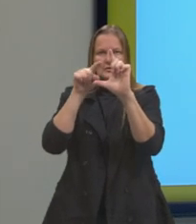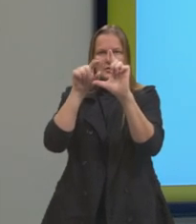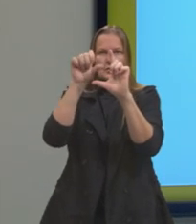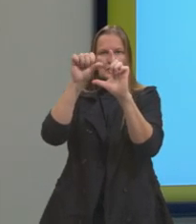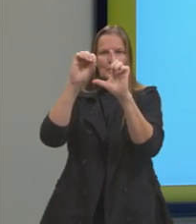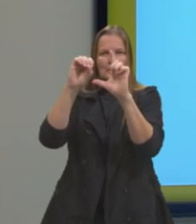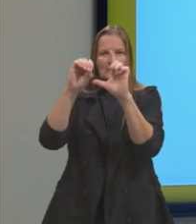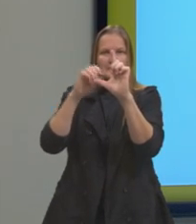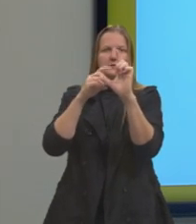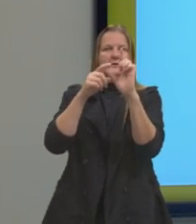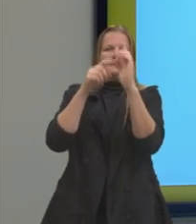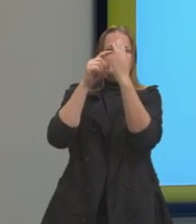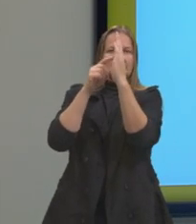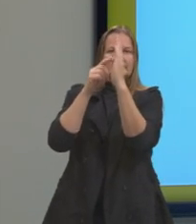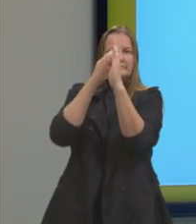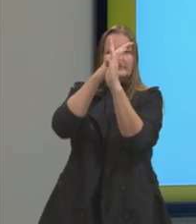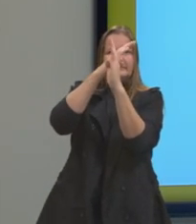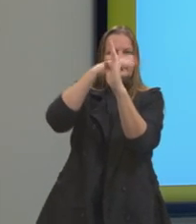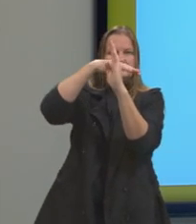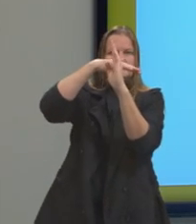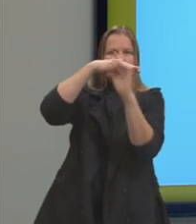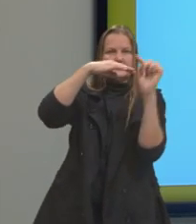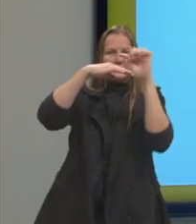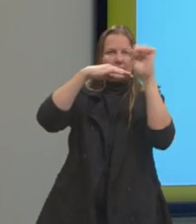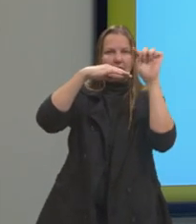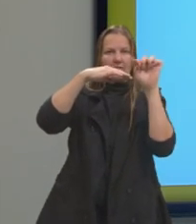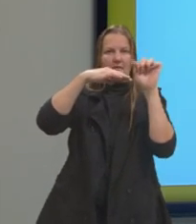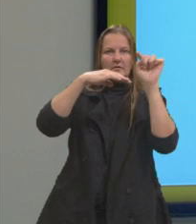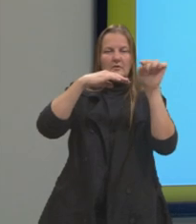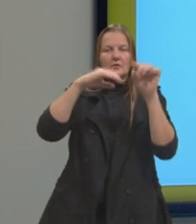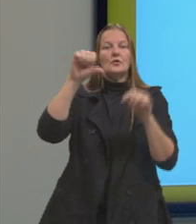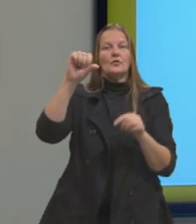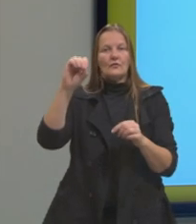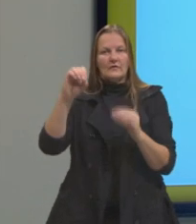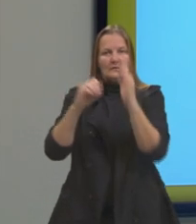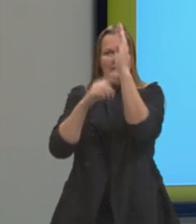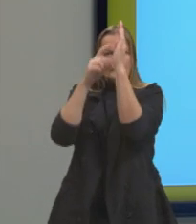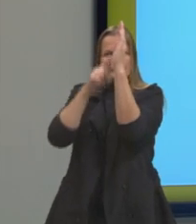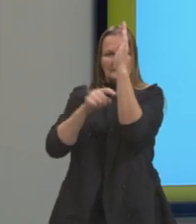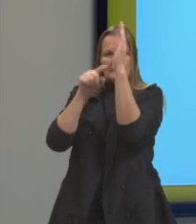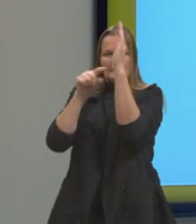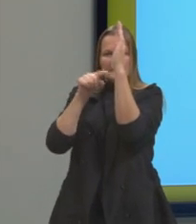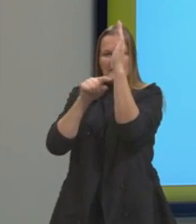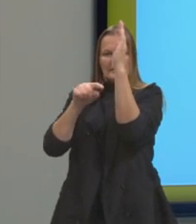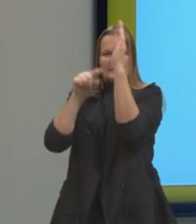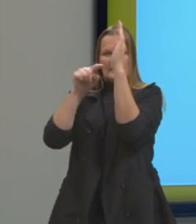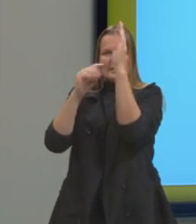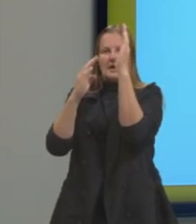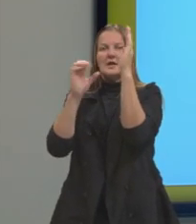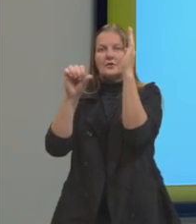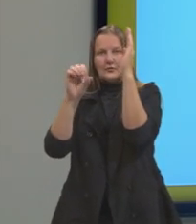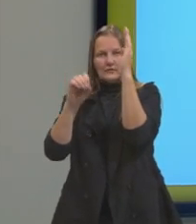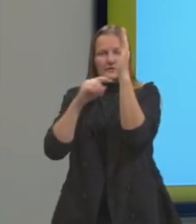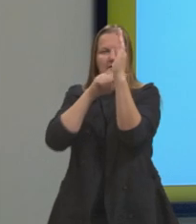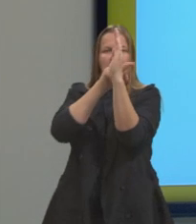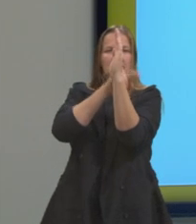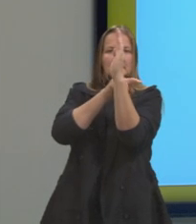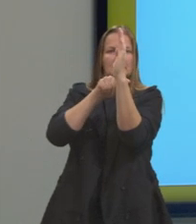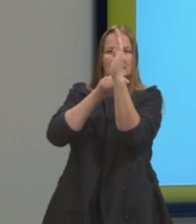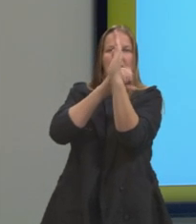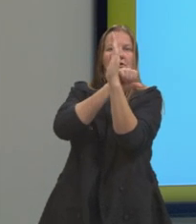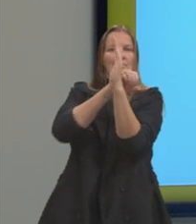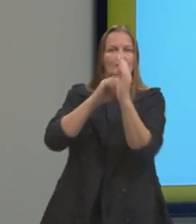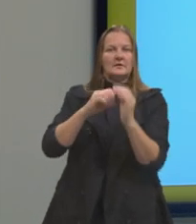Vejam que aqui nesse desenho nós temos bem definido aqui, a partir do zero, nós temos uma